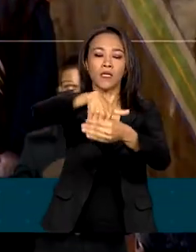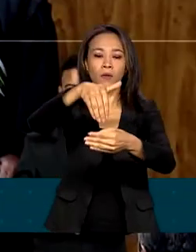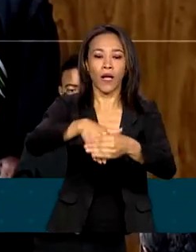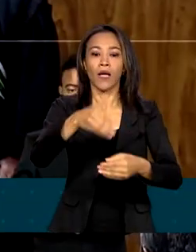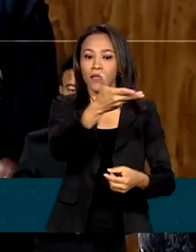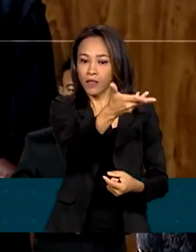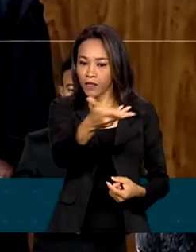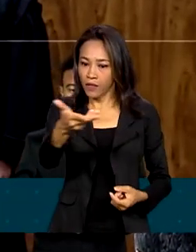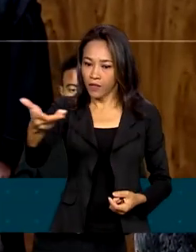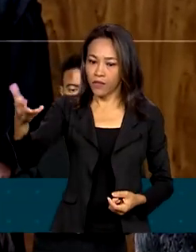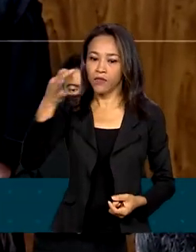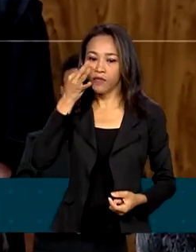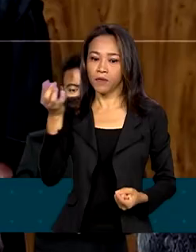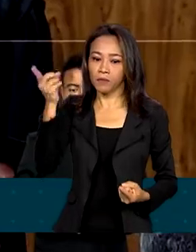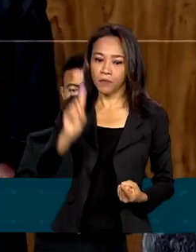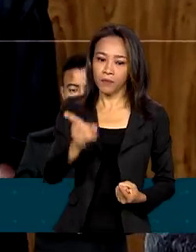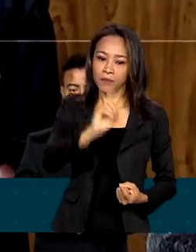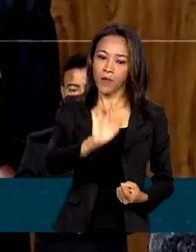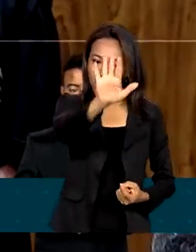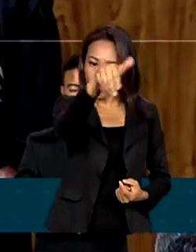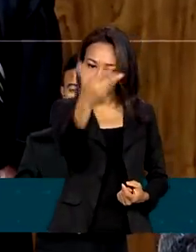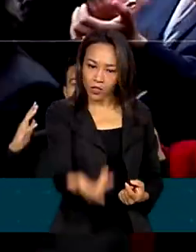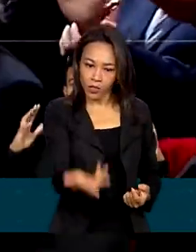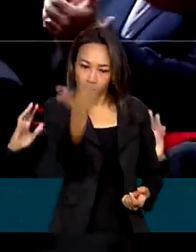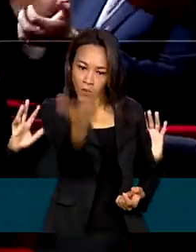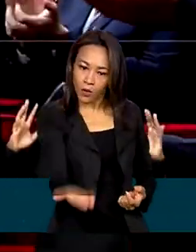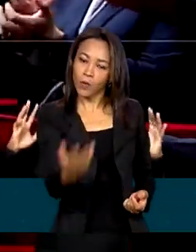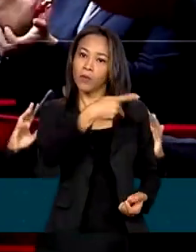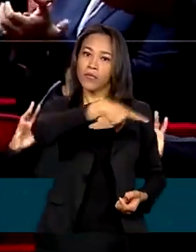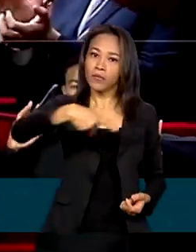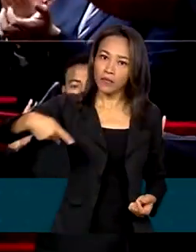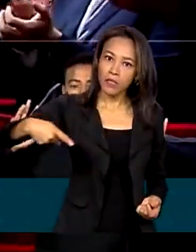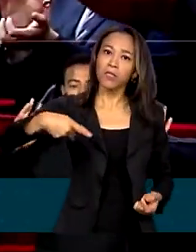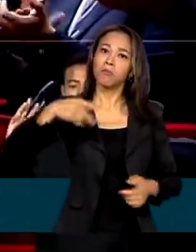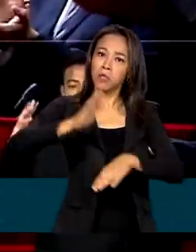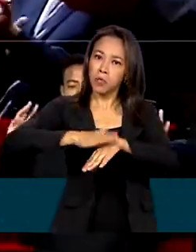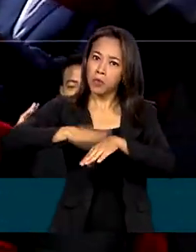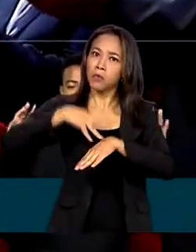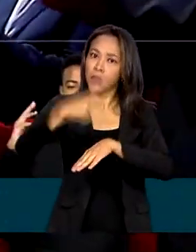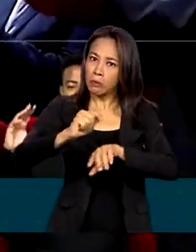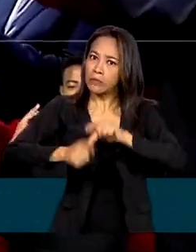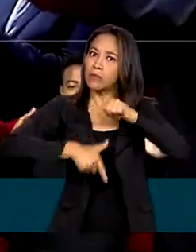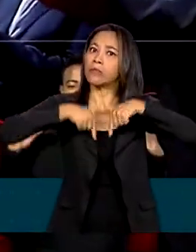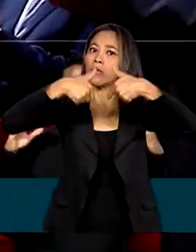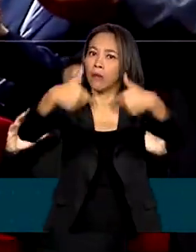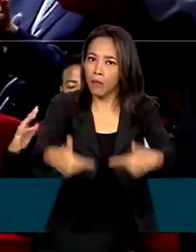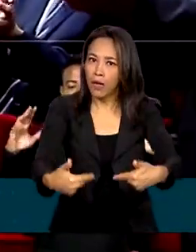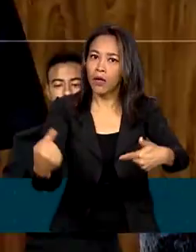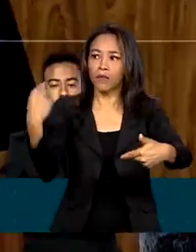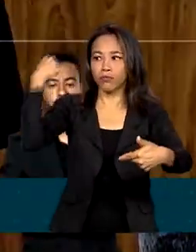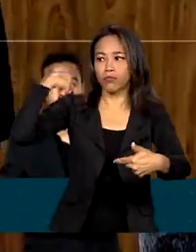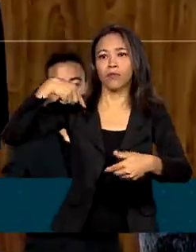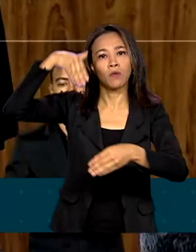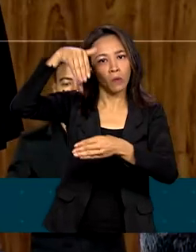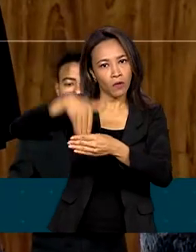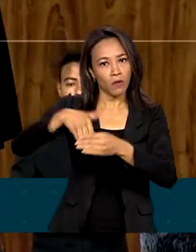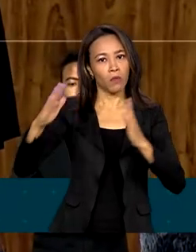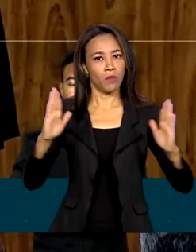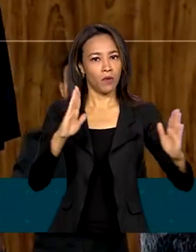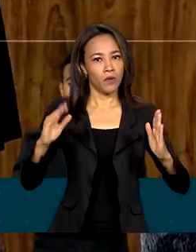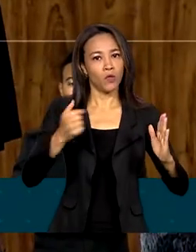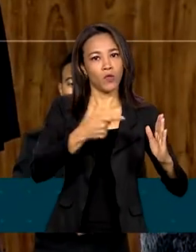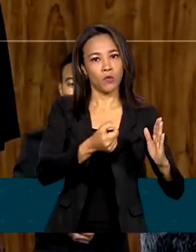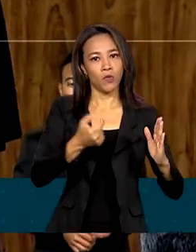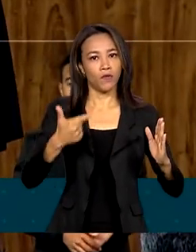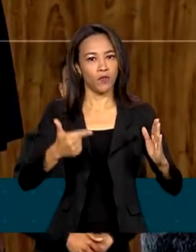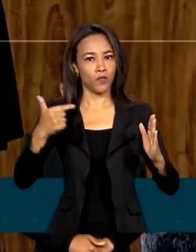solenidade que homenageou o senador Rodrigo Pacheco pela atuação durante as eleições de 2022. A medalha ao